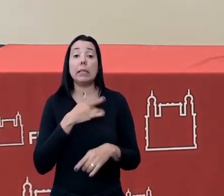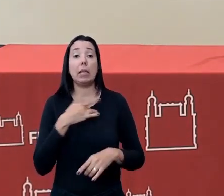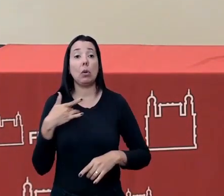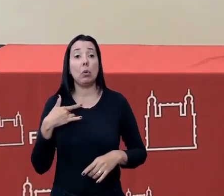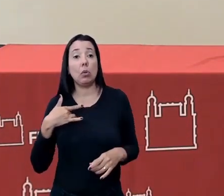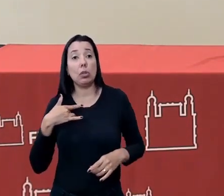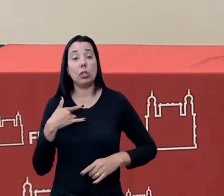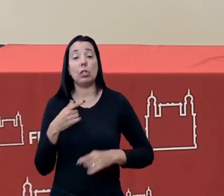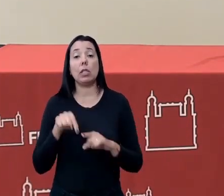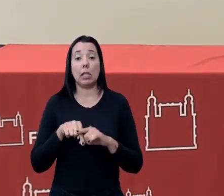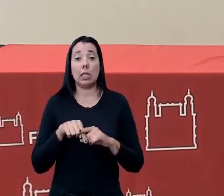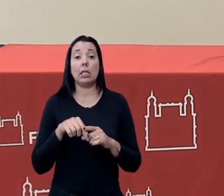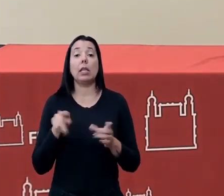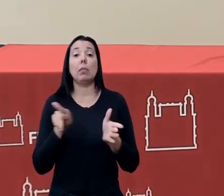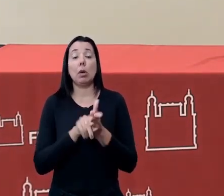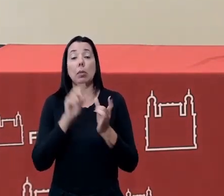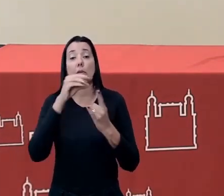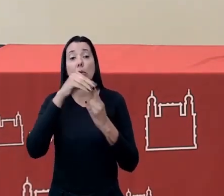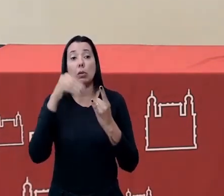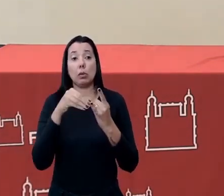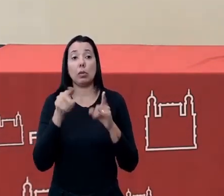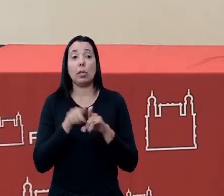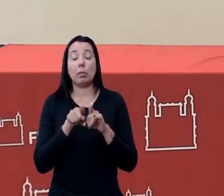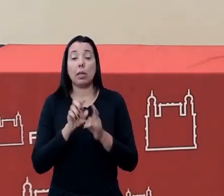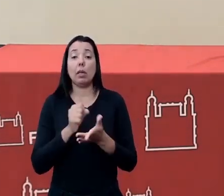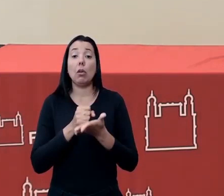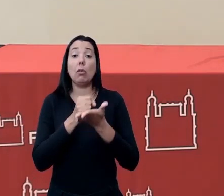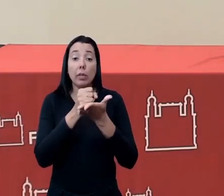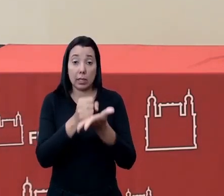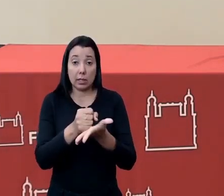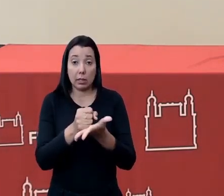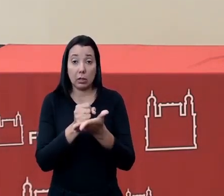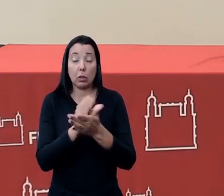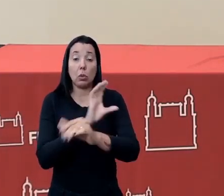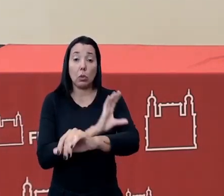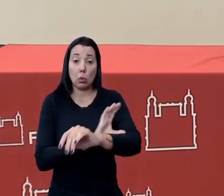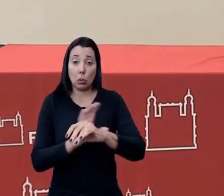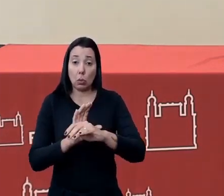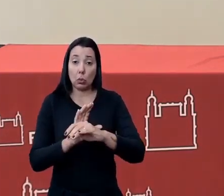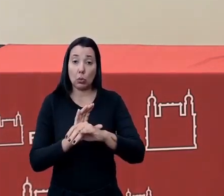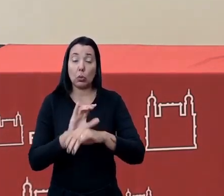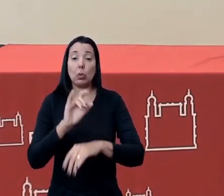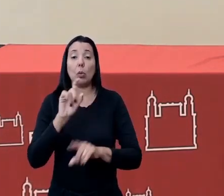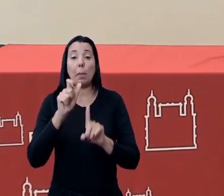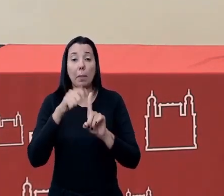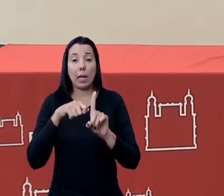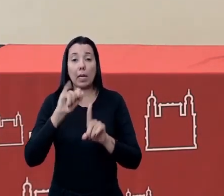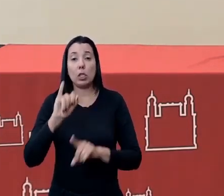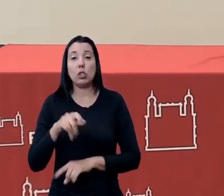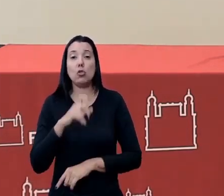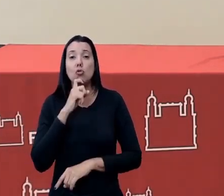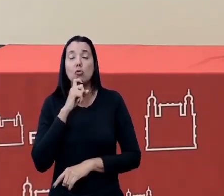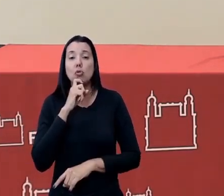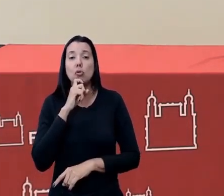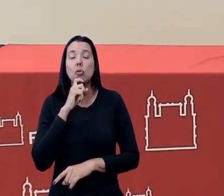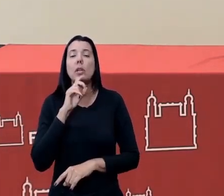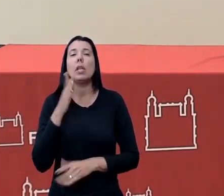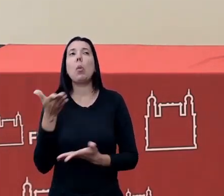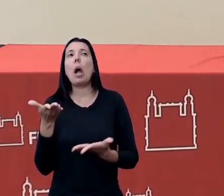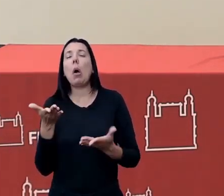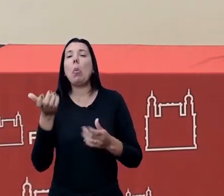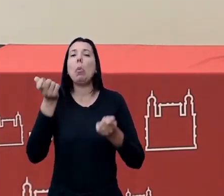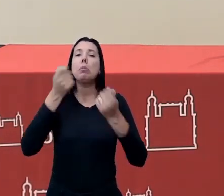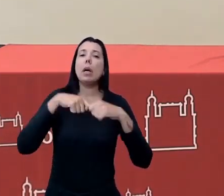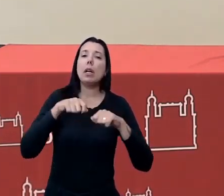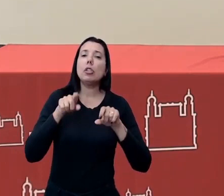daqui da Fiocruz da Ensp eles ofereceram um curso em julho e perguntaram sobre a possibilidade de nós